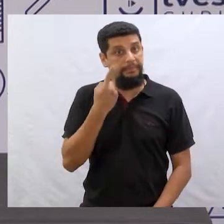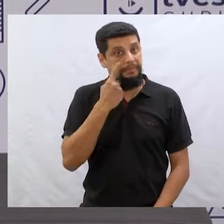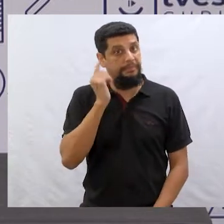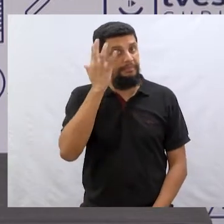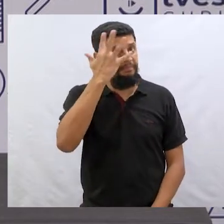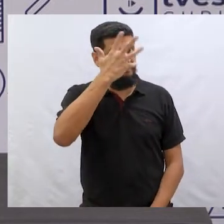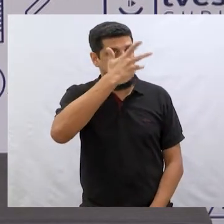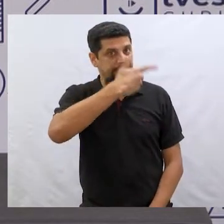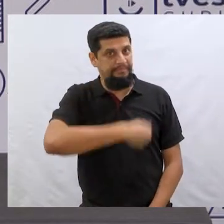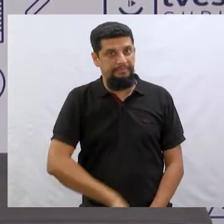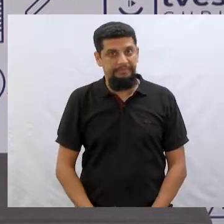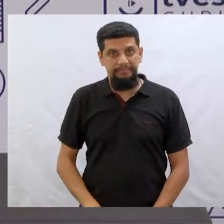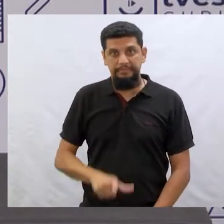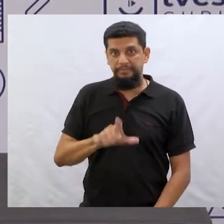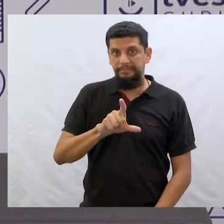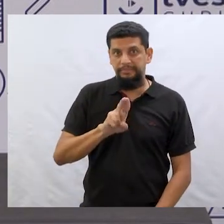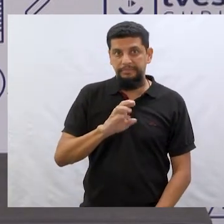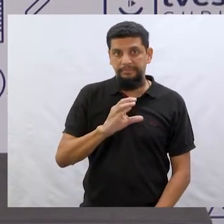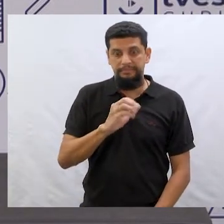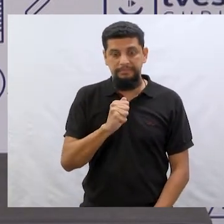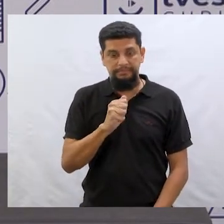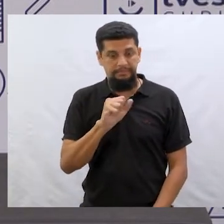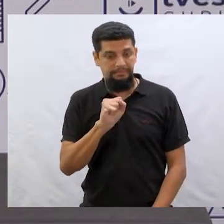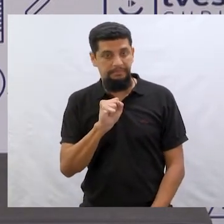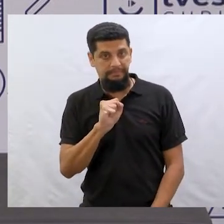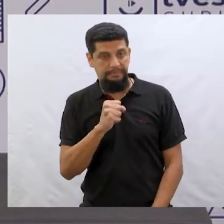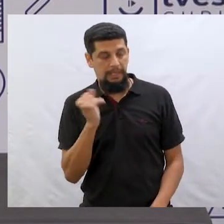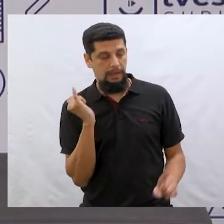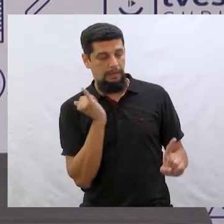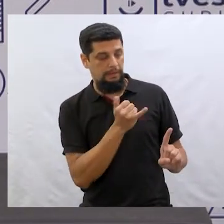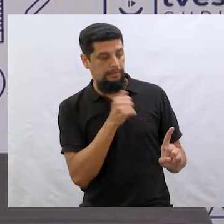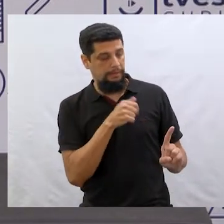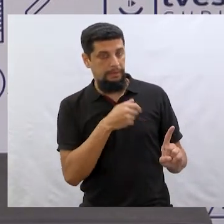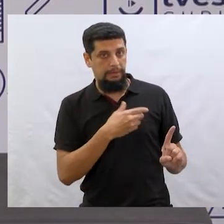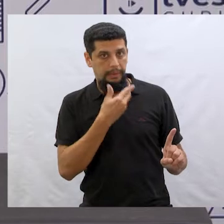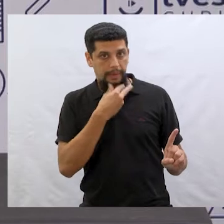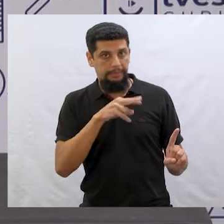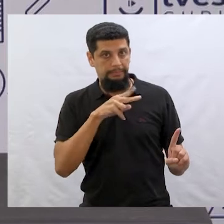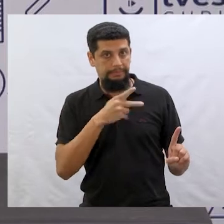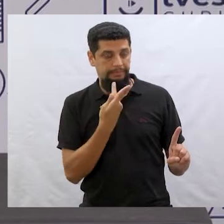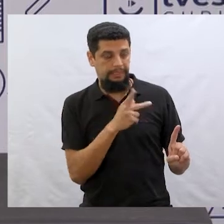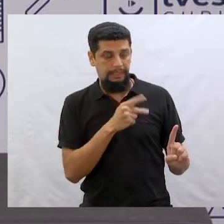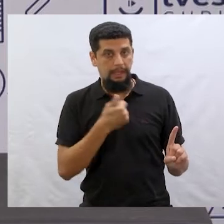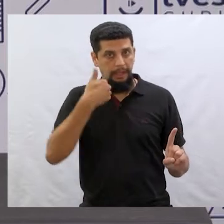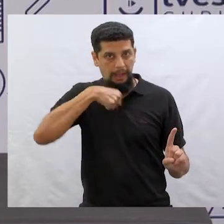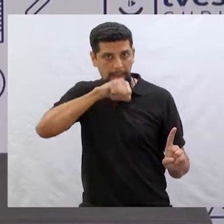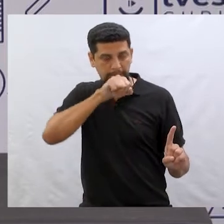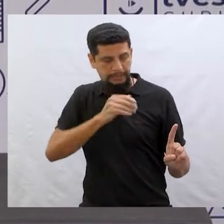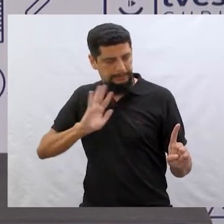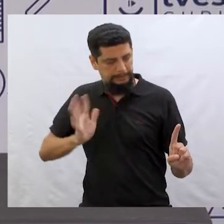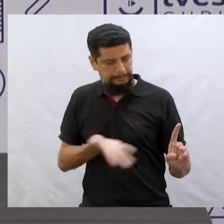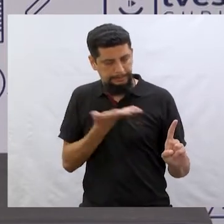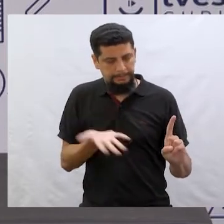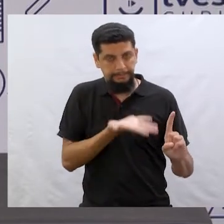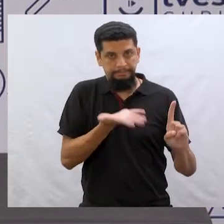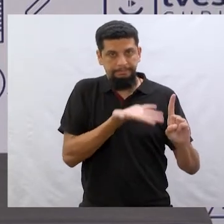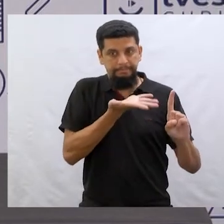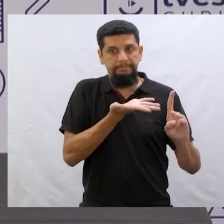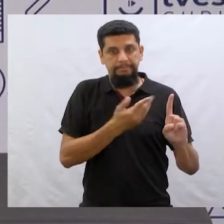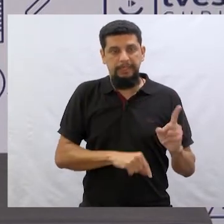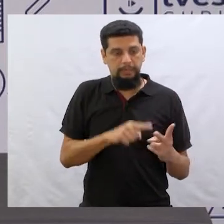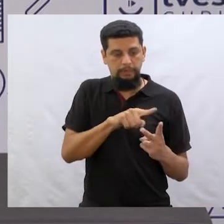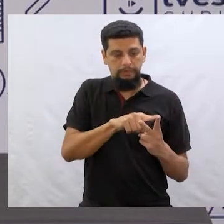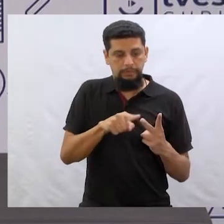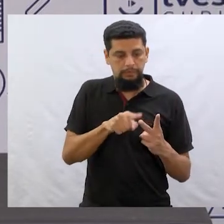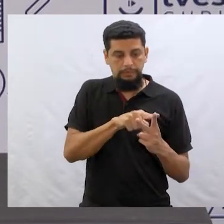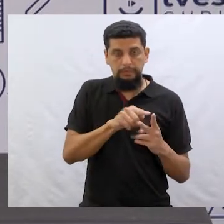que lindo também. O Lucas também lê para o Cauã. Também incentivado pela mãe. Claro, as duas que